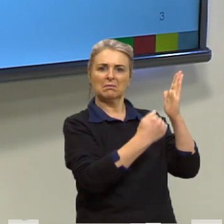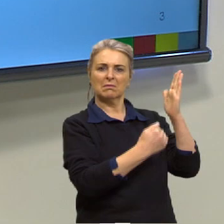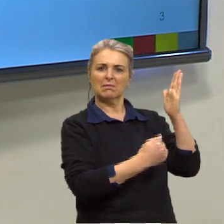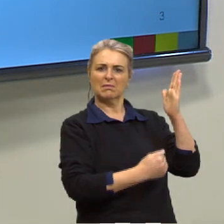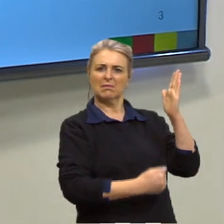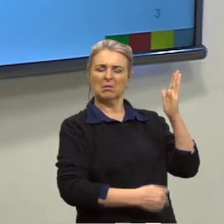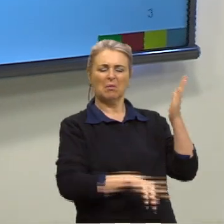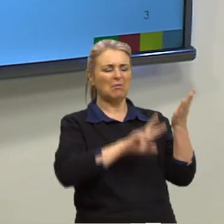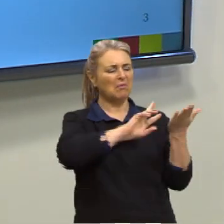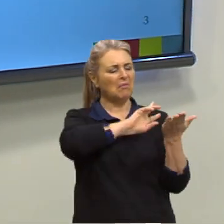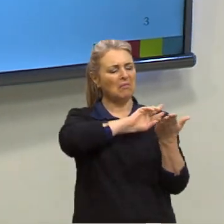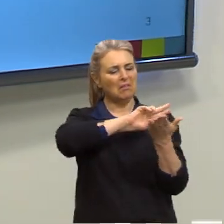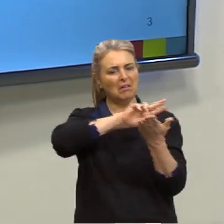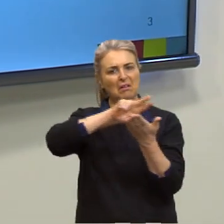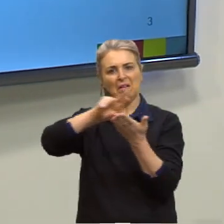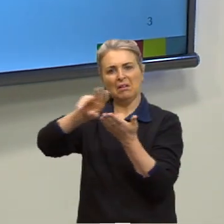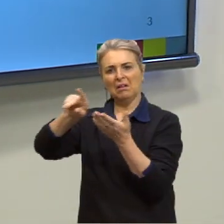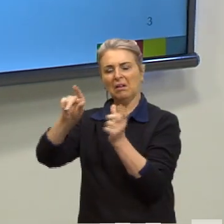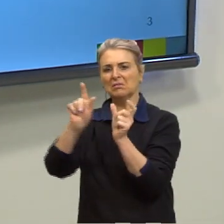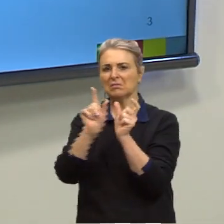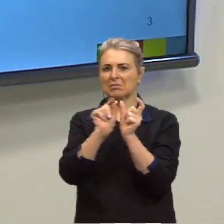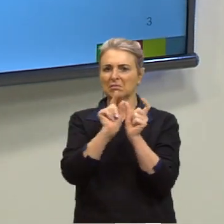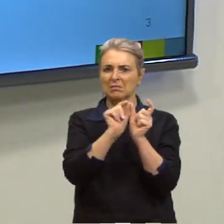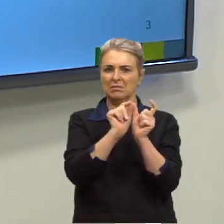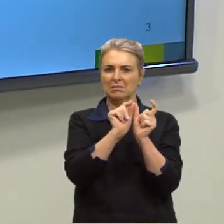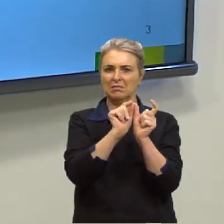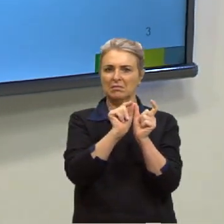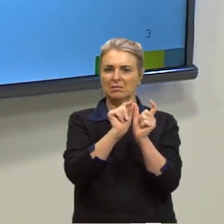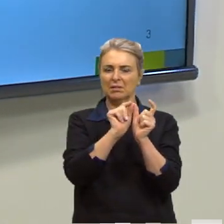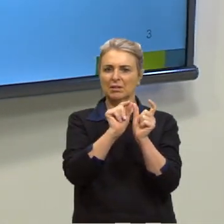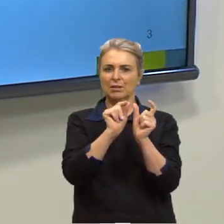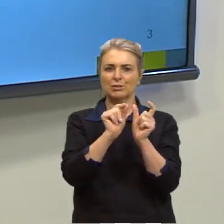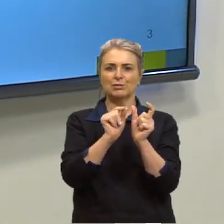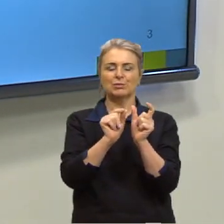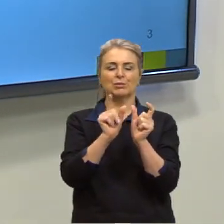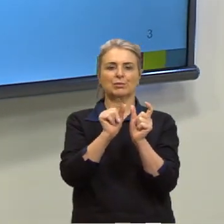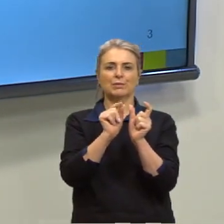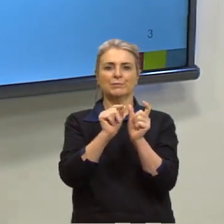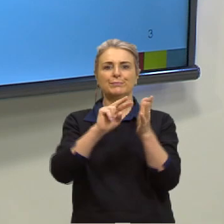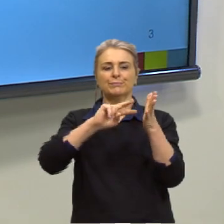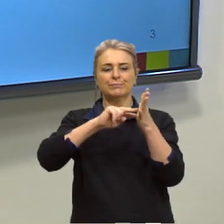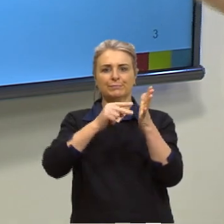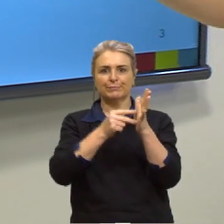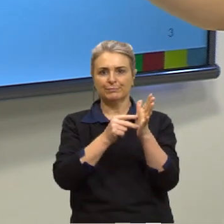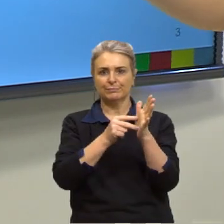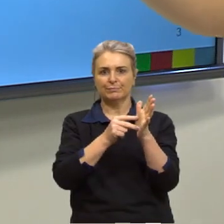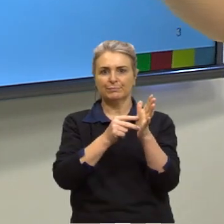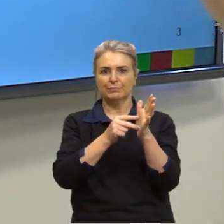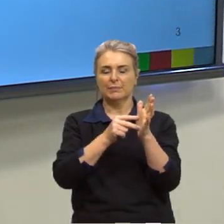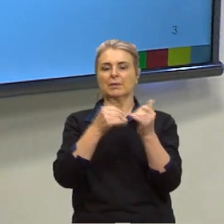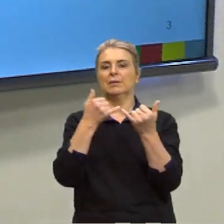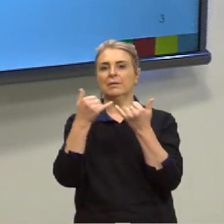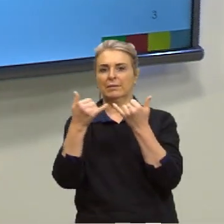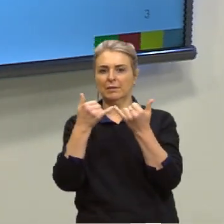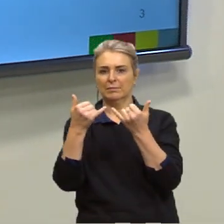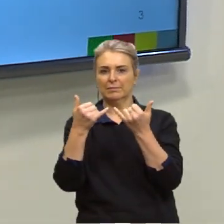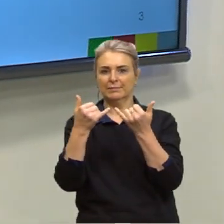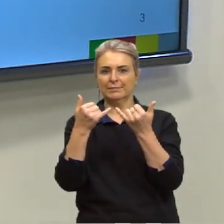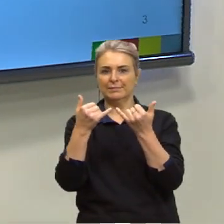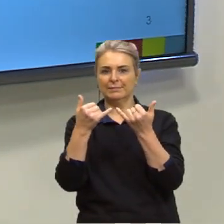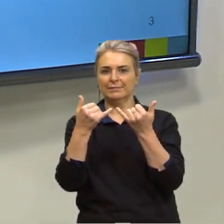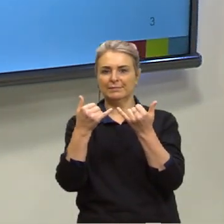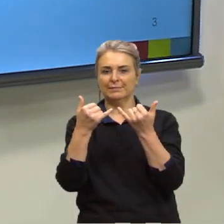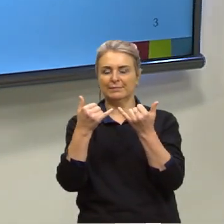sufixos e cada lista, né, tinha um sufixo, um significado e algum exemplo? Pois é.